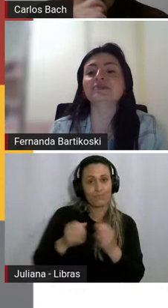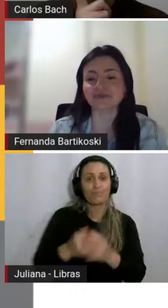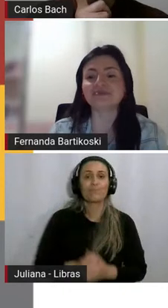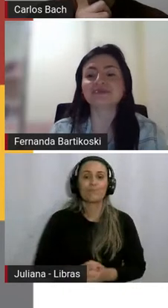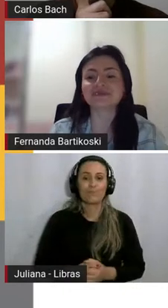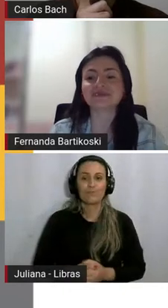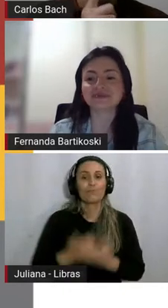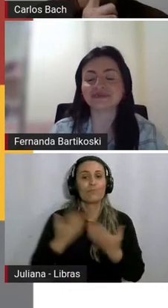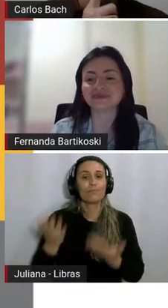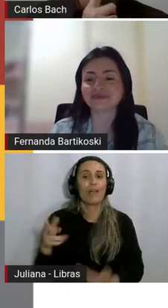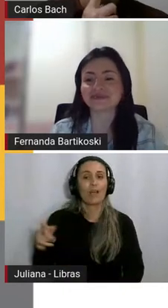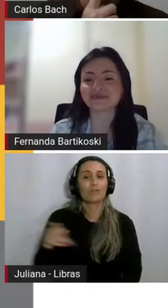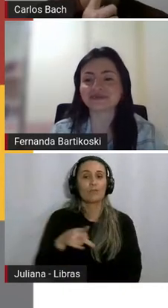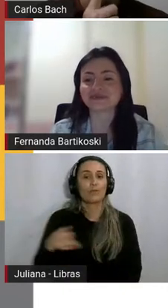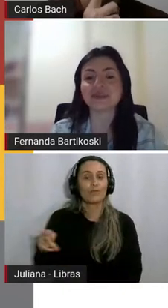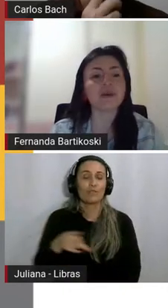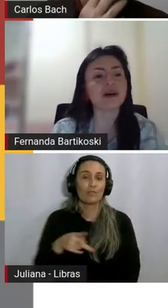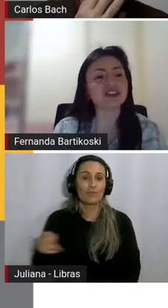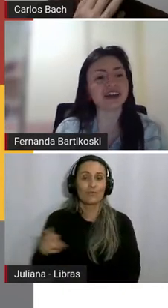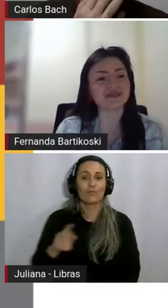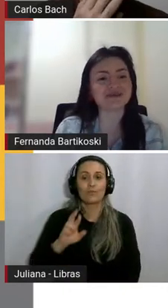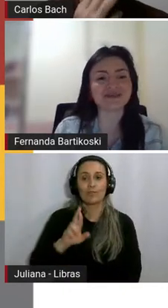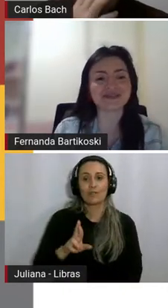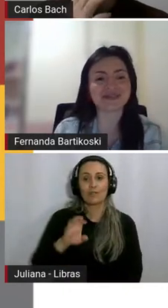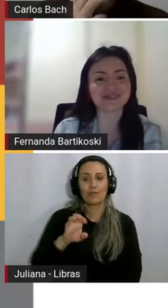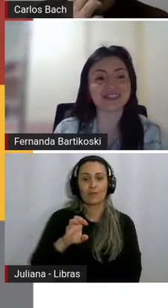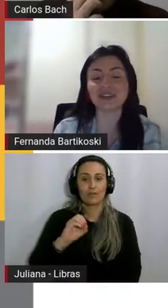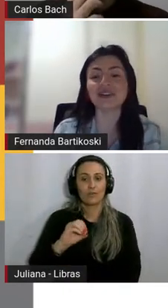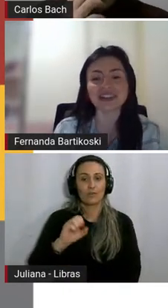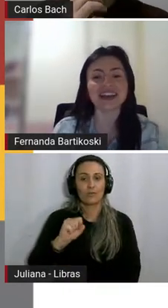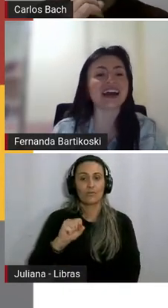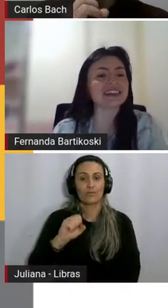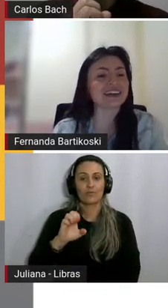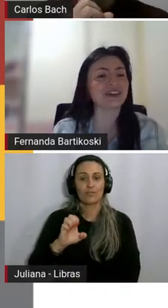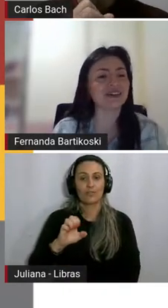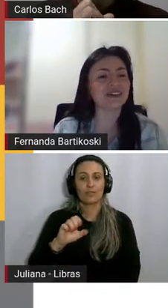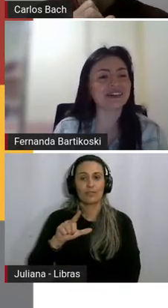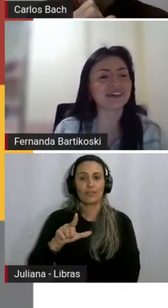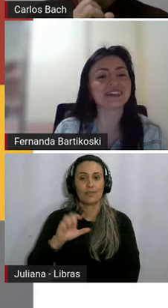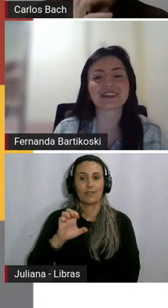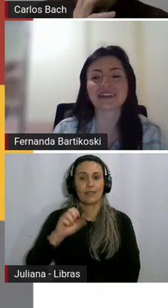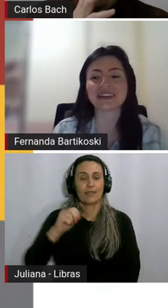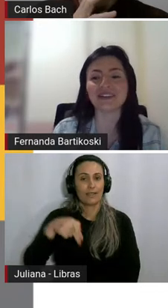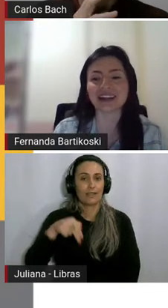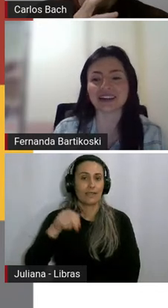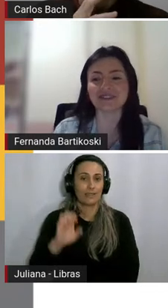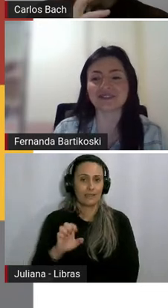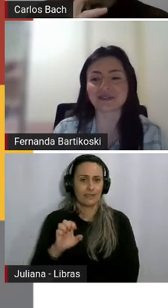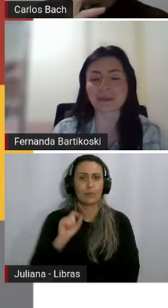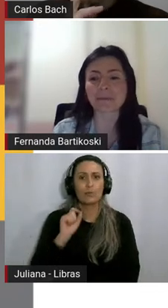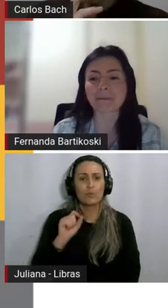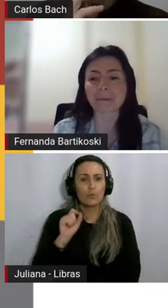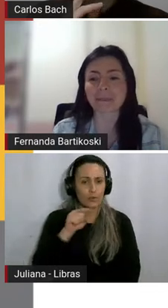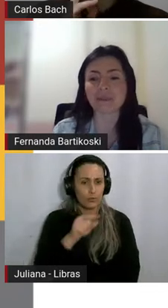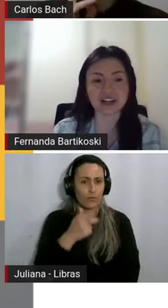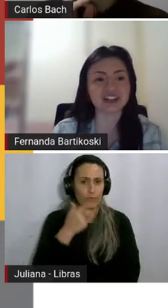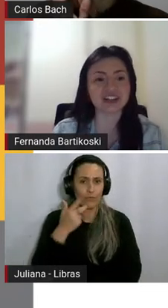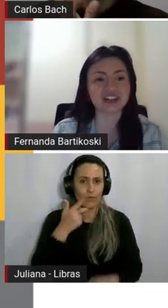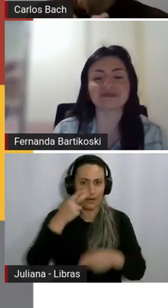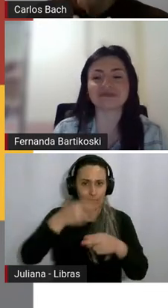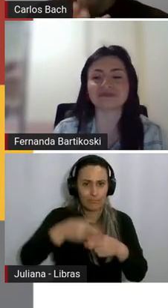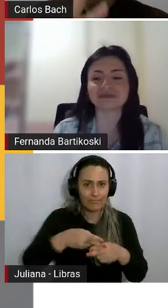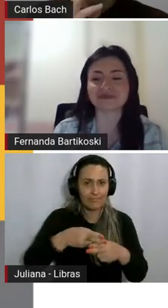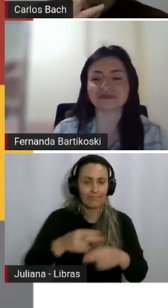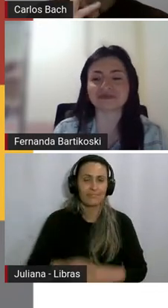Schneider da Silva. Desculpa, Fernanda, tu ia falar mais alguma coisa? Não, não seria essa que eu ia ler. Mas o